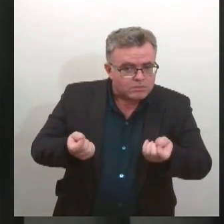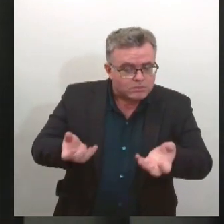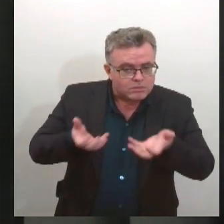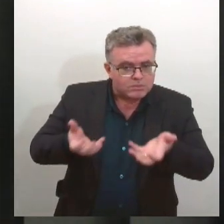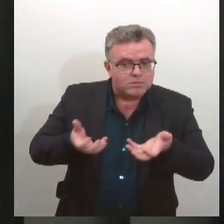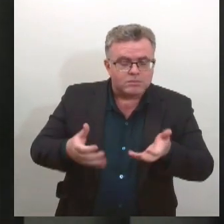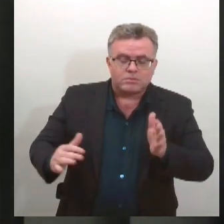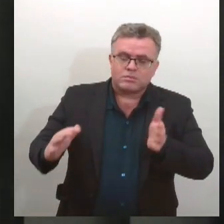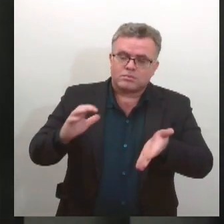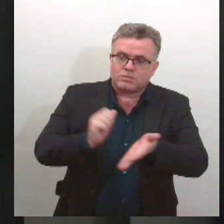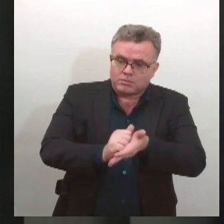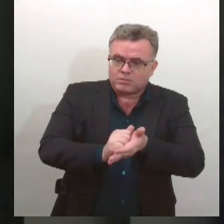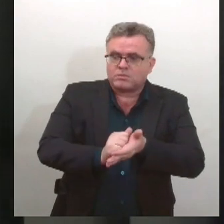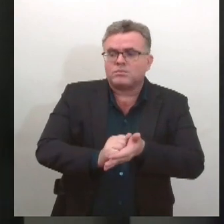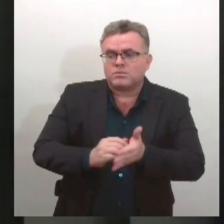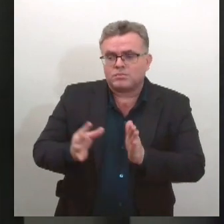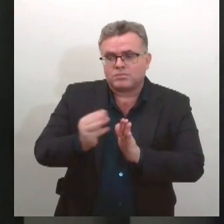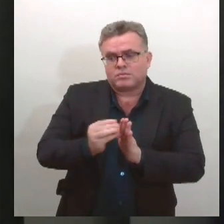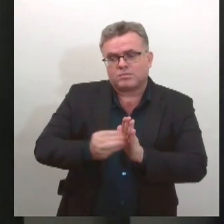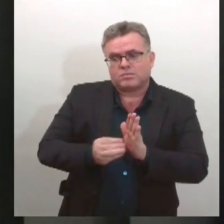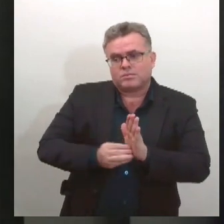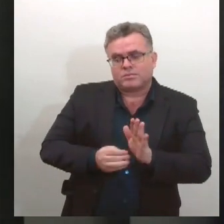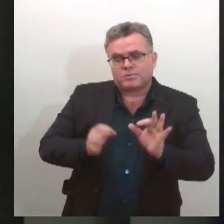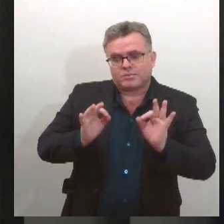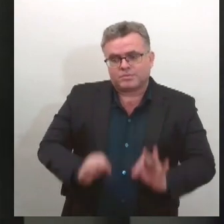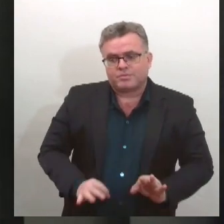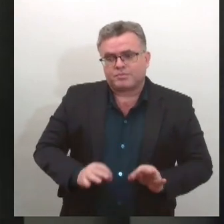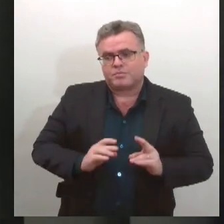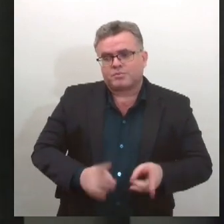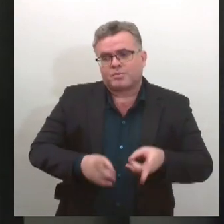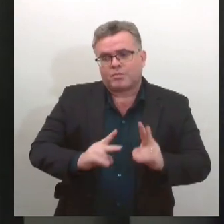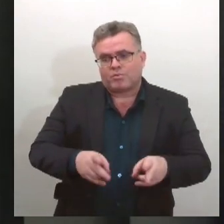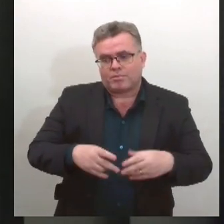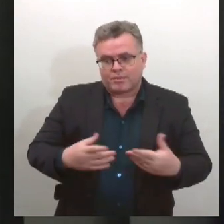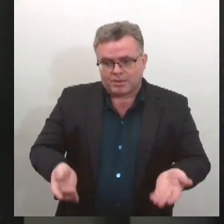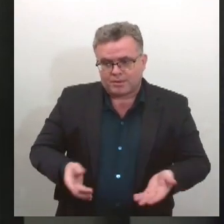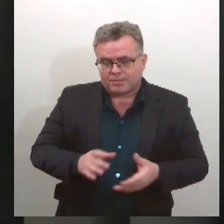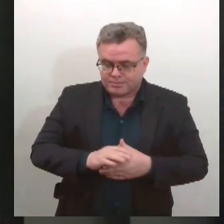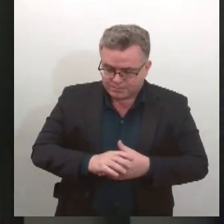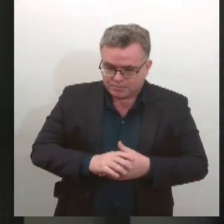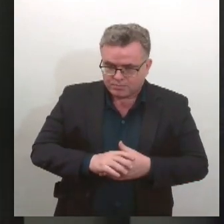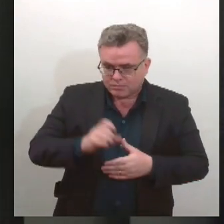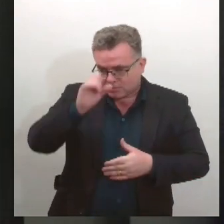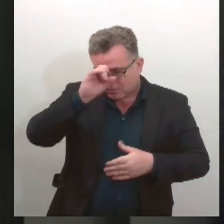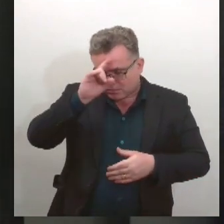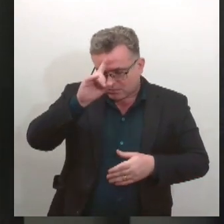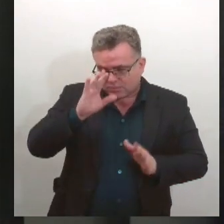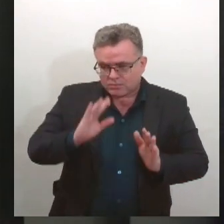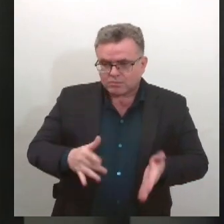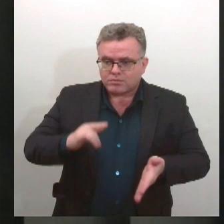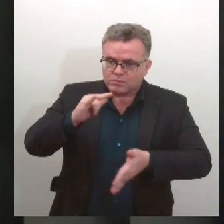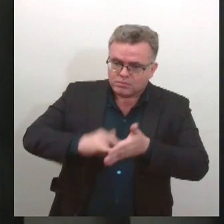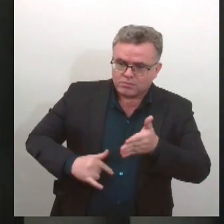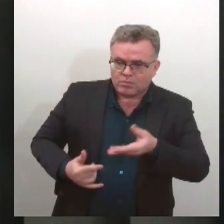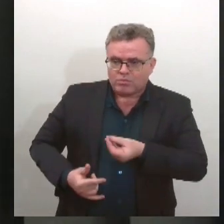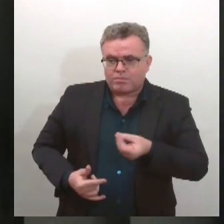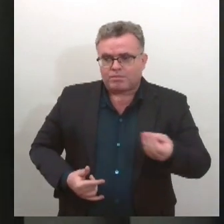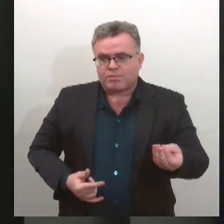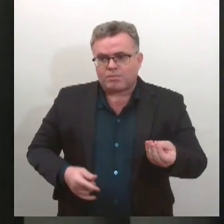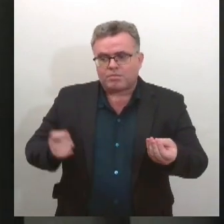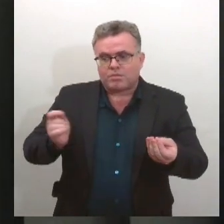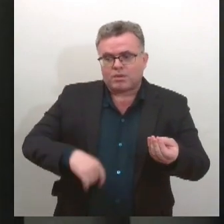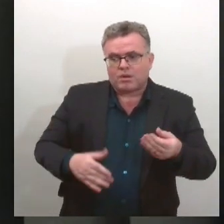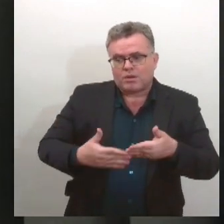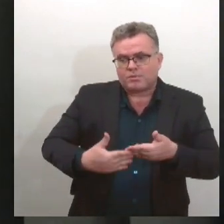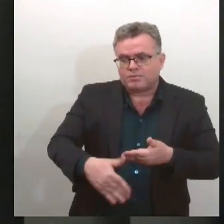Básica de Saúde, cadastrada ou em um dos hospitais habilitados, levando documentos pessoais e a partir da necessidade do